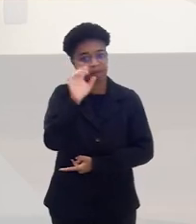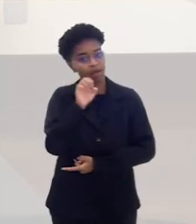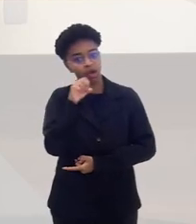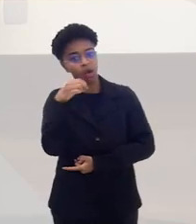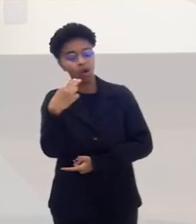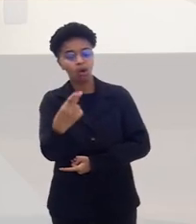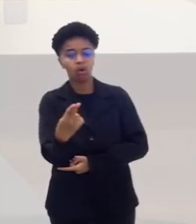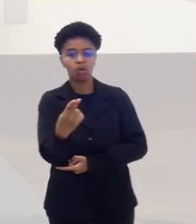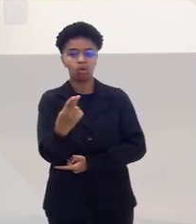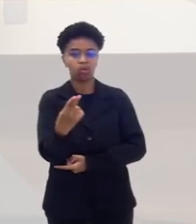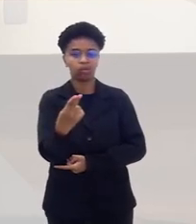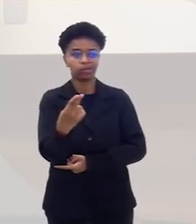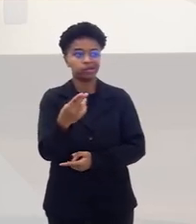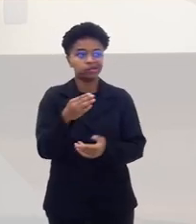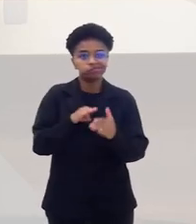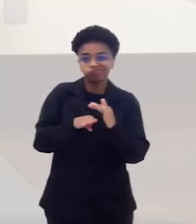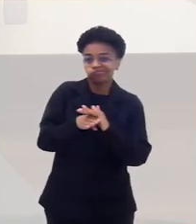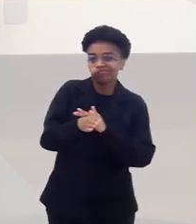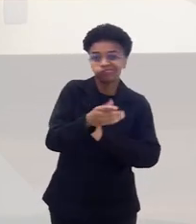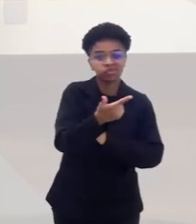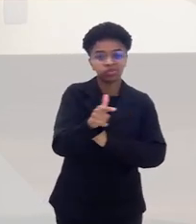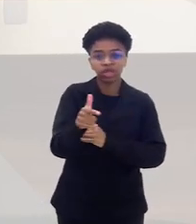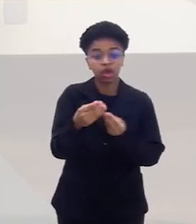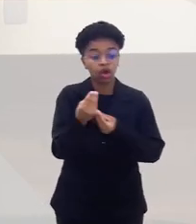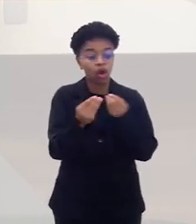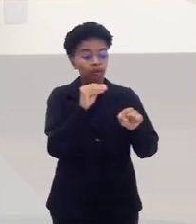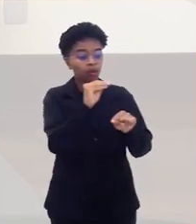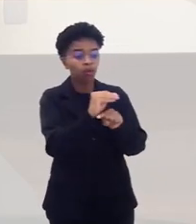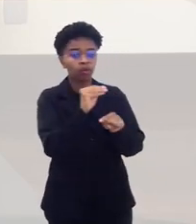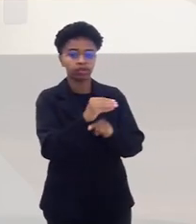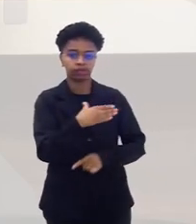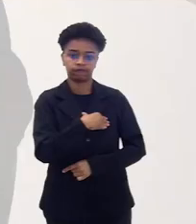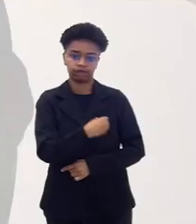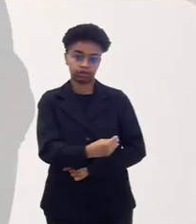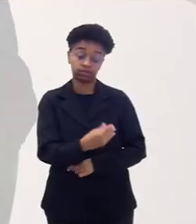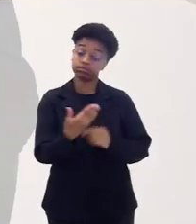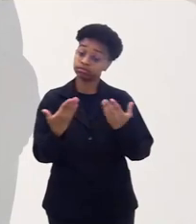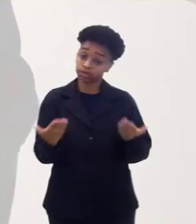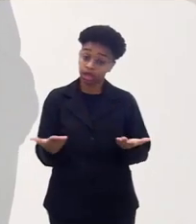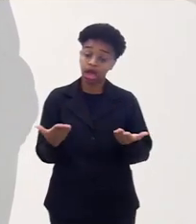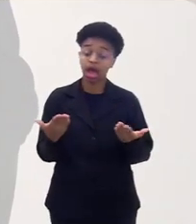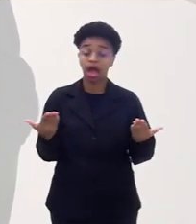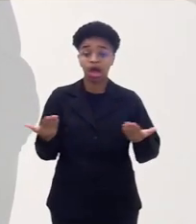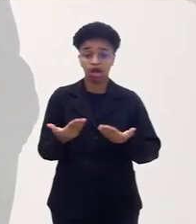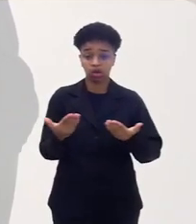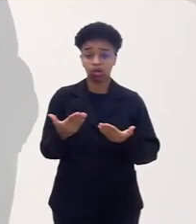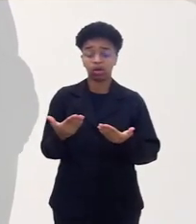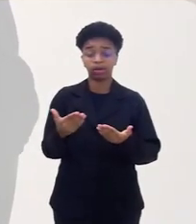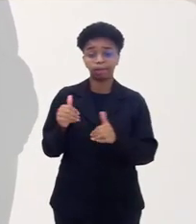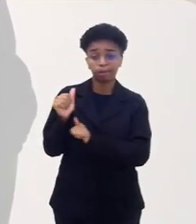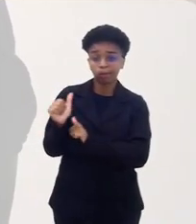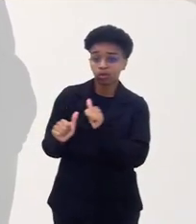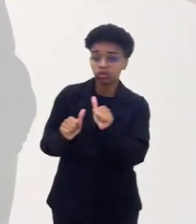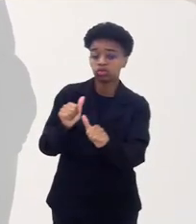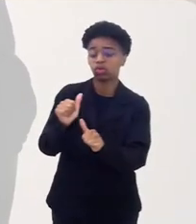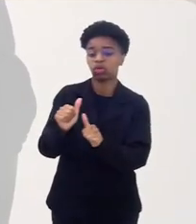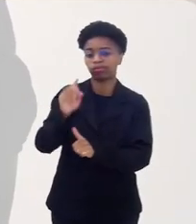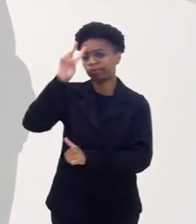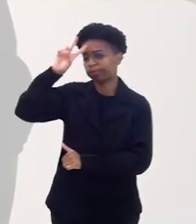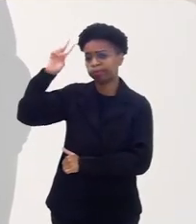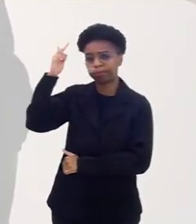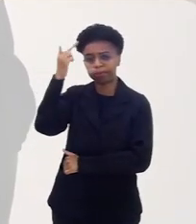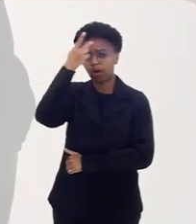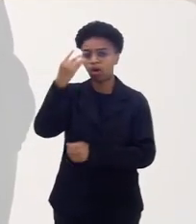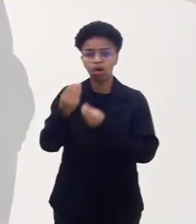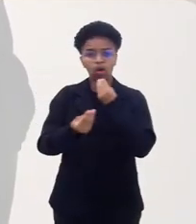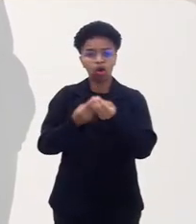não foram acostumados a cuidar dos seus filhos. E aí, com isso, nós criamos a escola de pais. Foi uma experiência muito